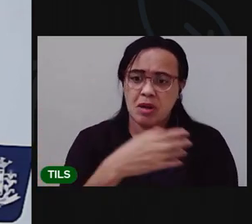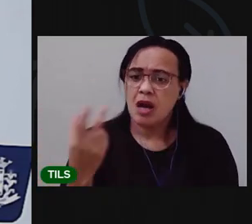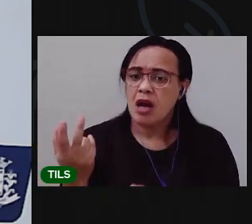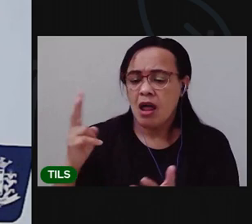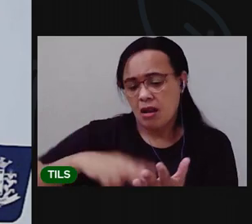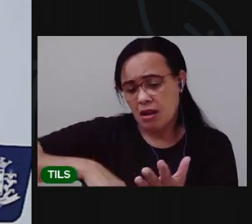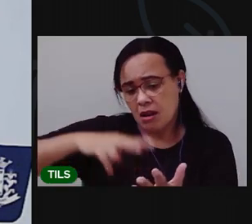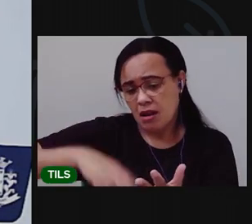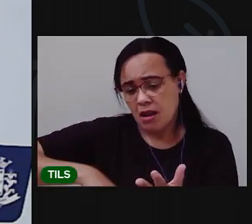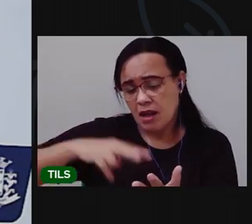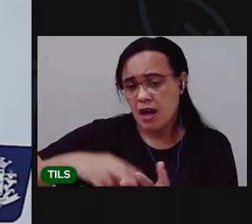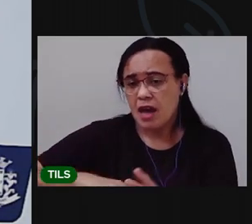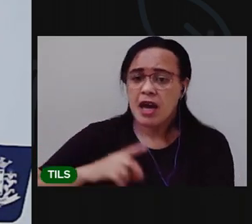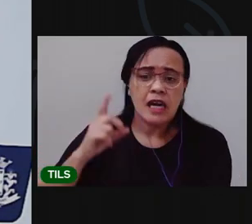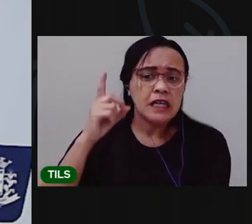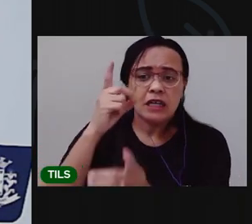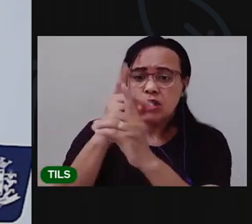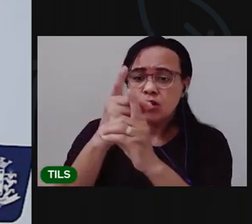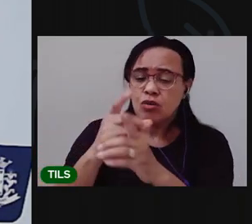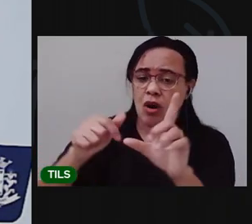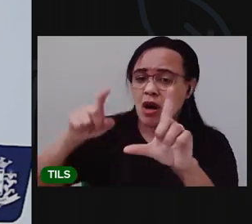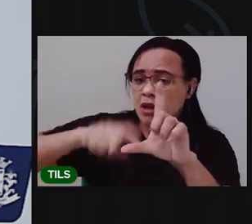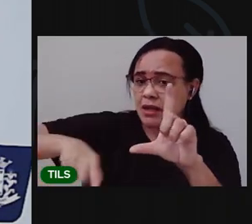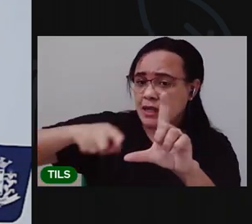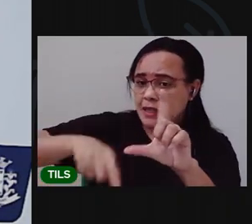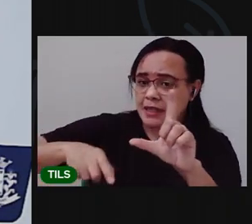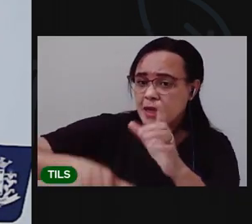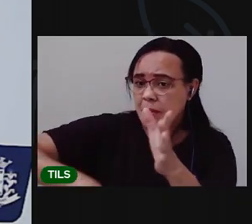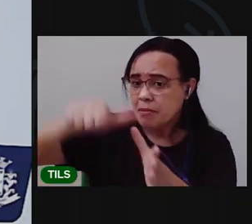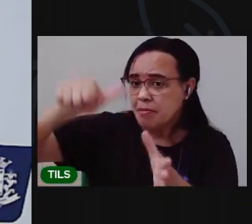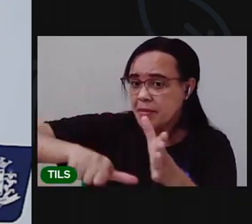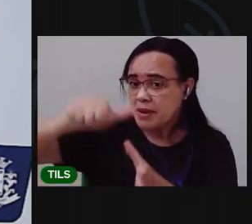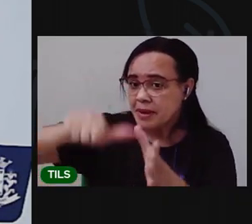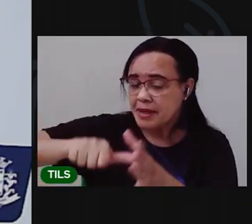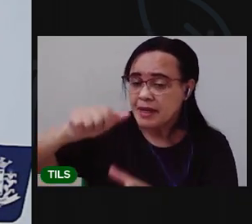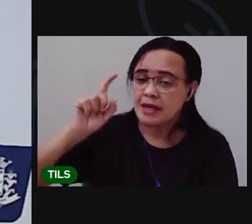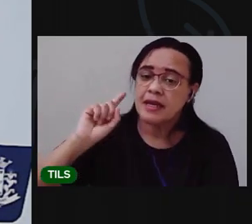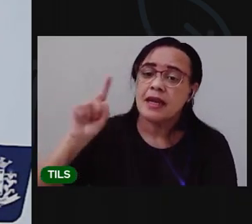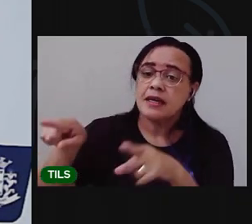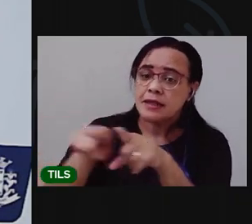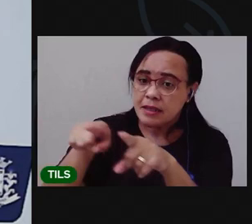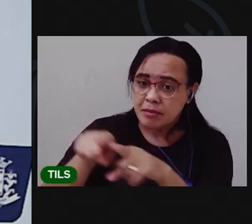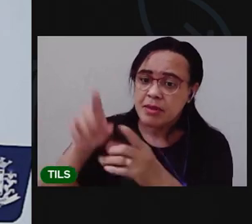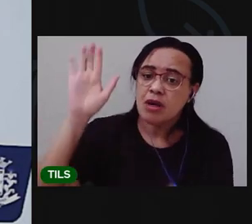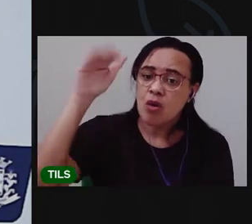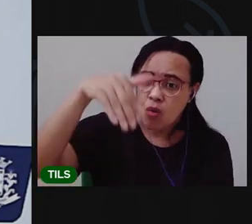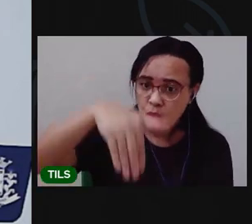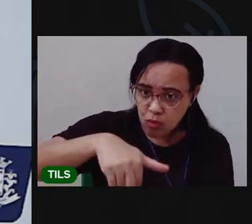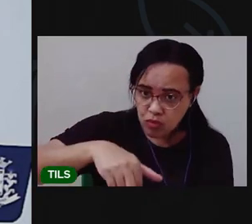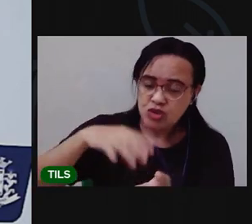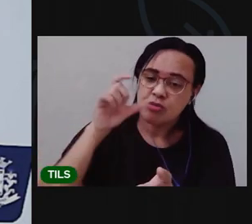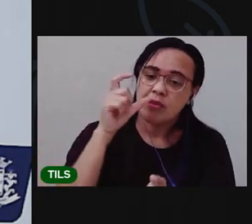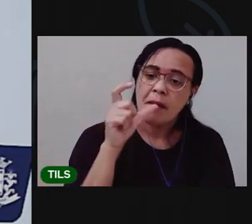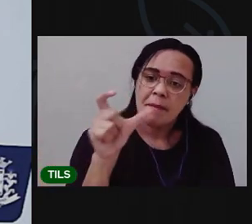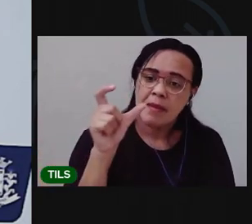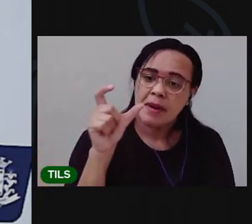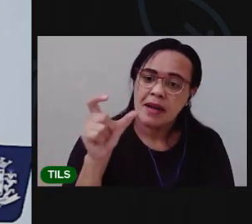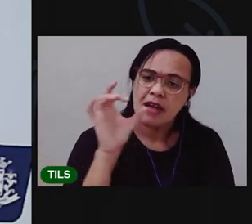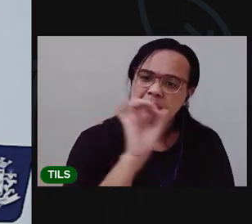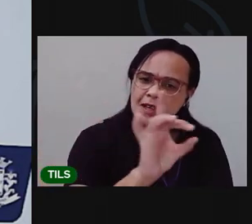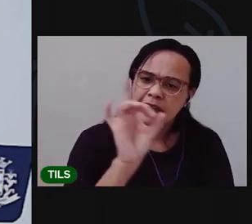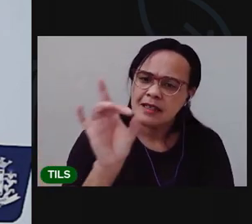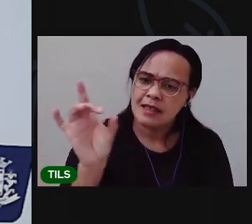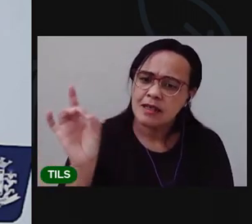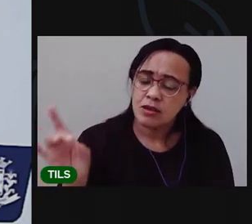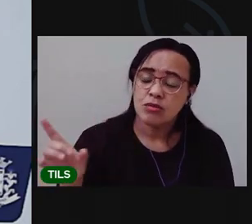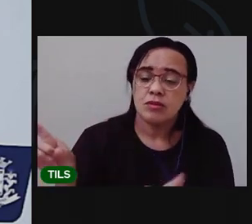identificar a letra inicial e a letra final de cada palavra E também contar quantas vezes a gente abre